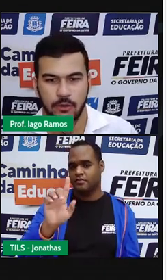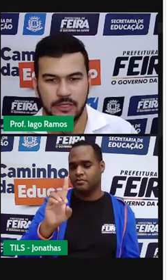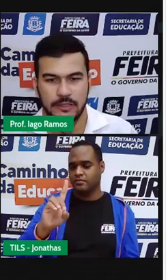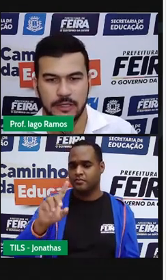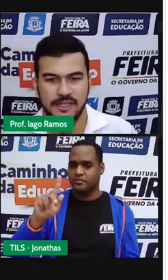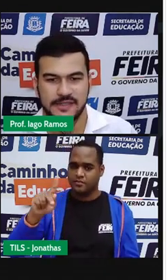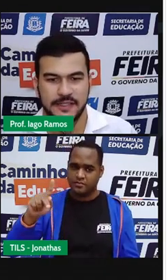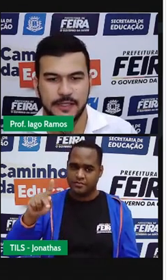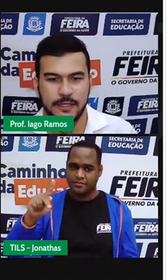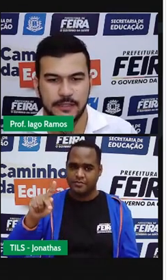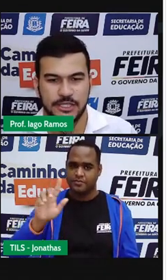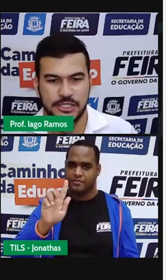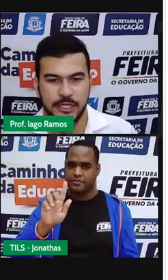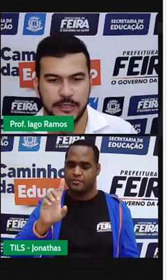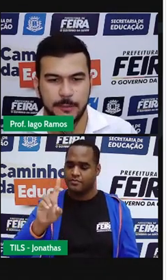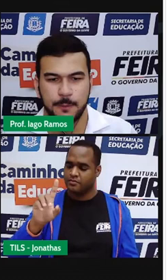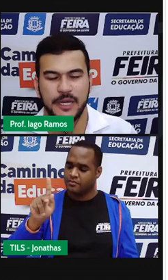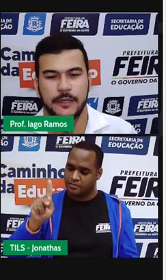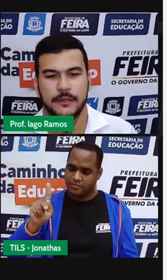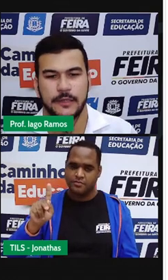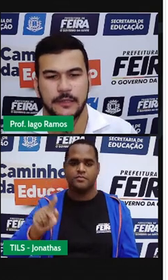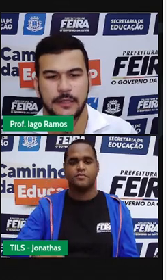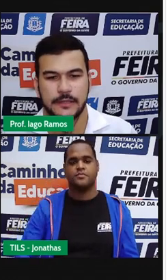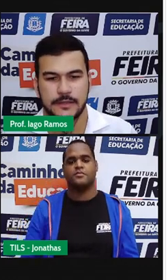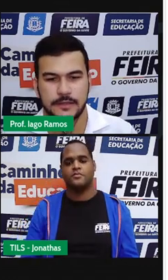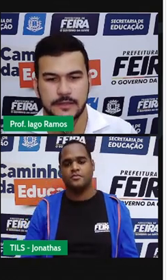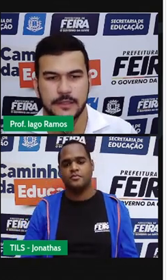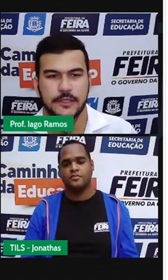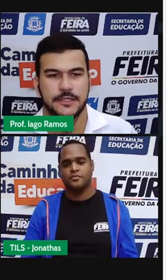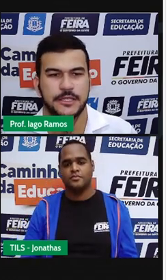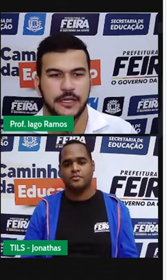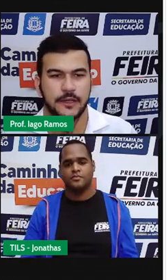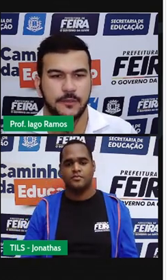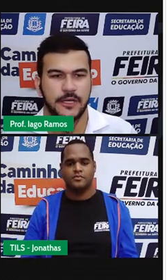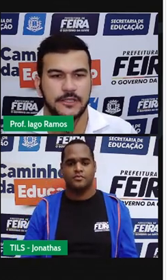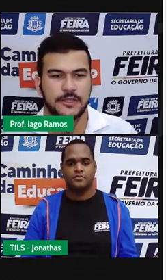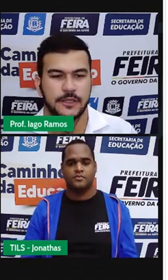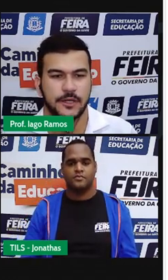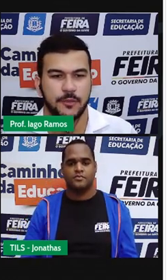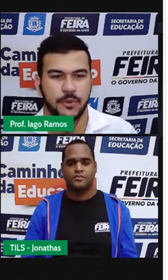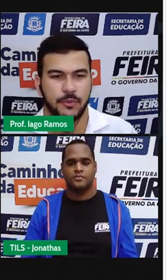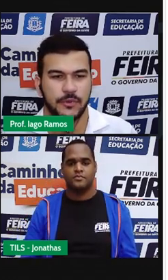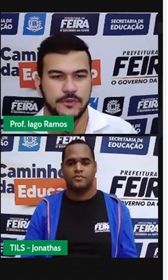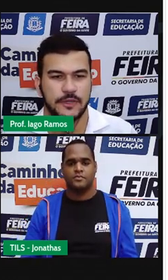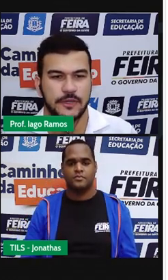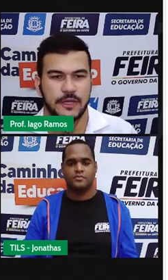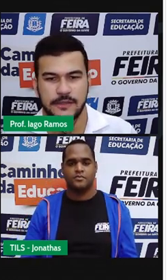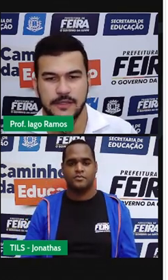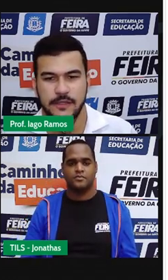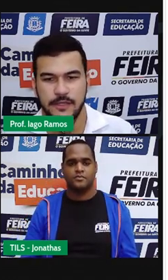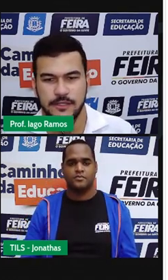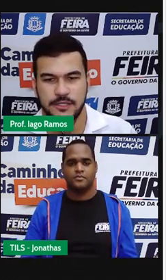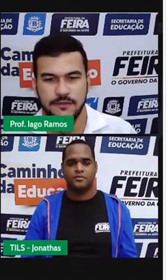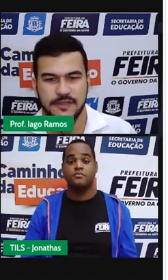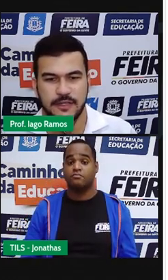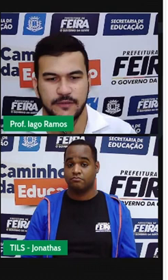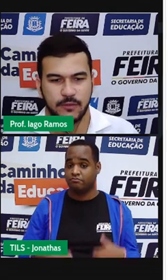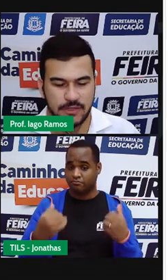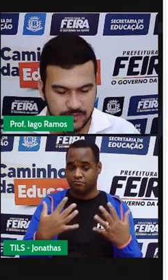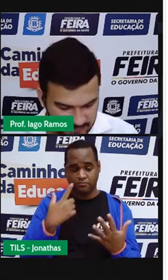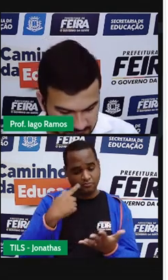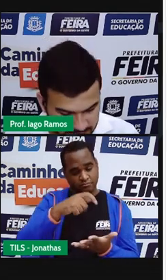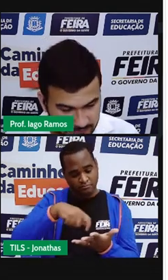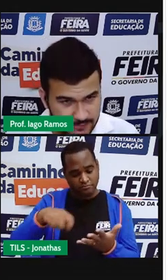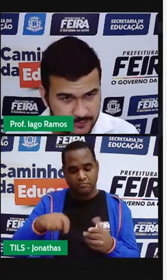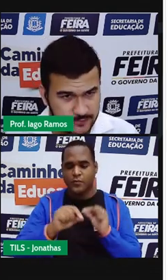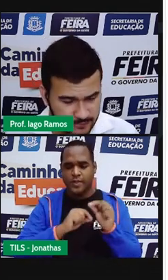colocando ali a sigla GDP grandezas diretamente proporcionais e a gente vai escrever